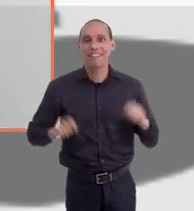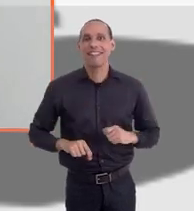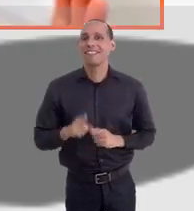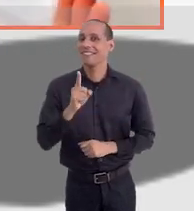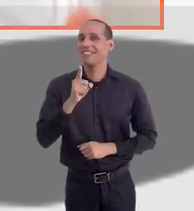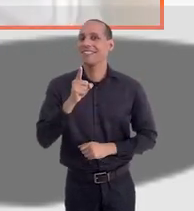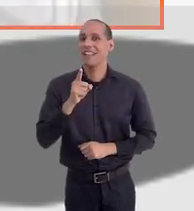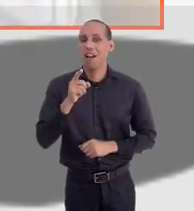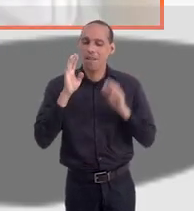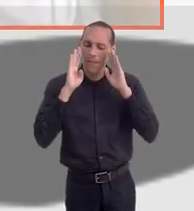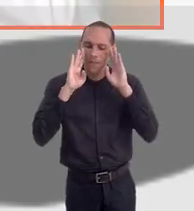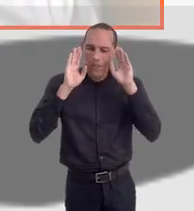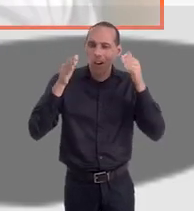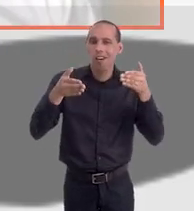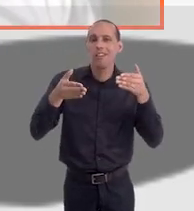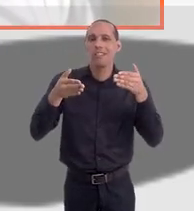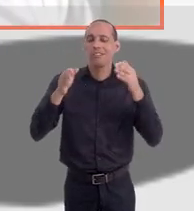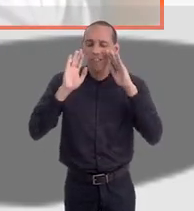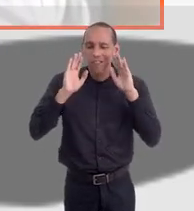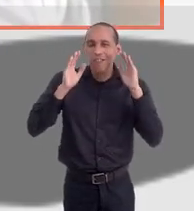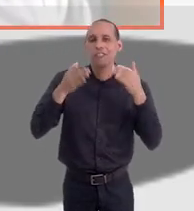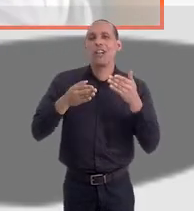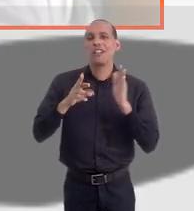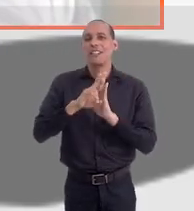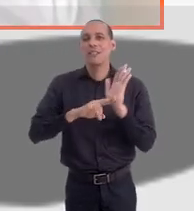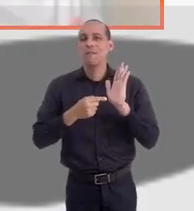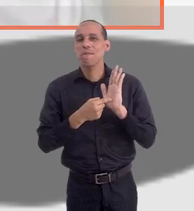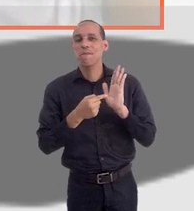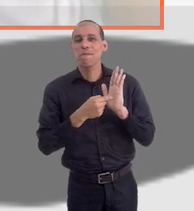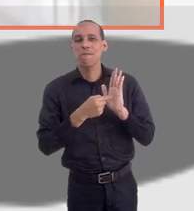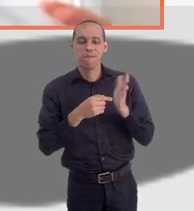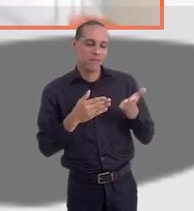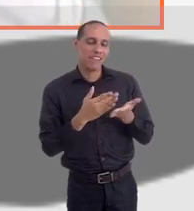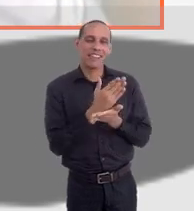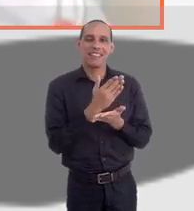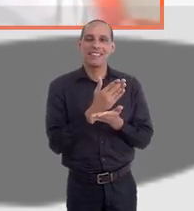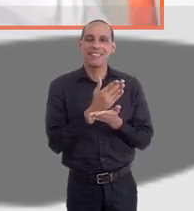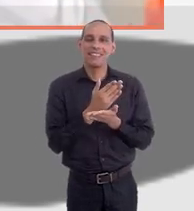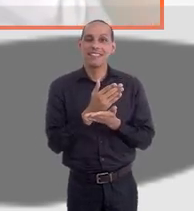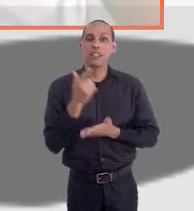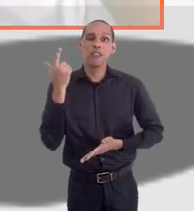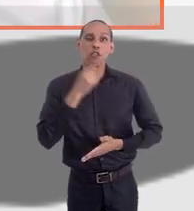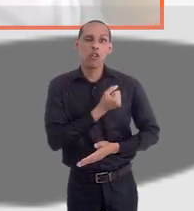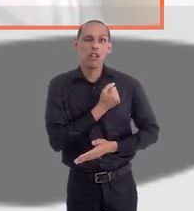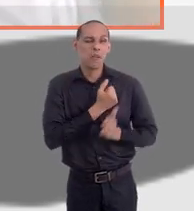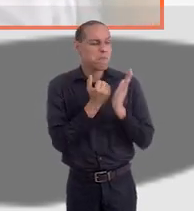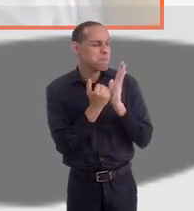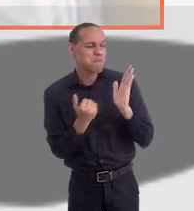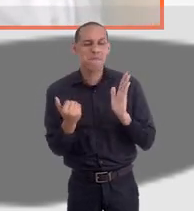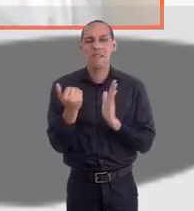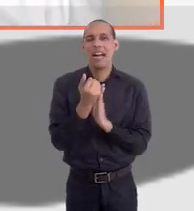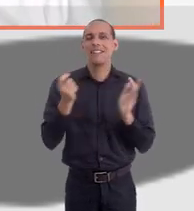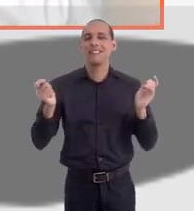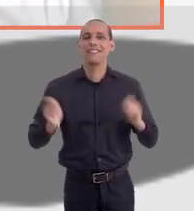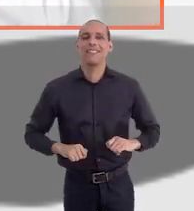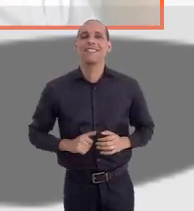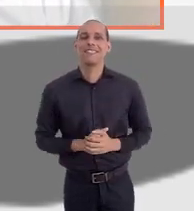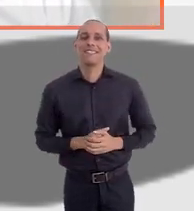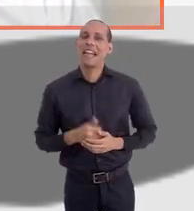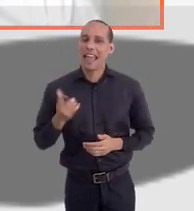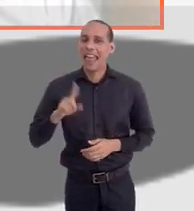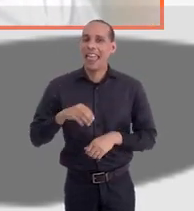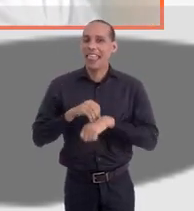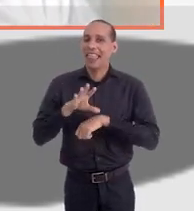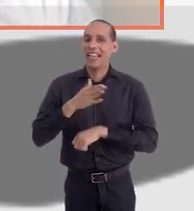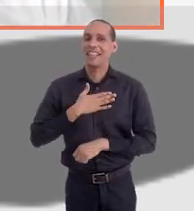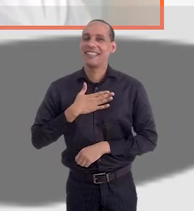chamado. Então, foca nisso, foca nesse resultado da aprovação e conseguir o máximo de pontuação possível. Essas são